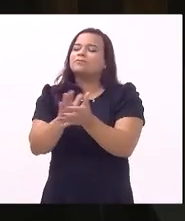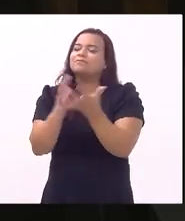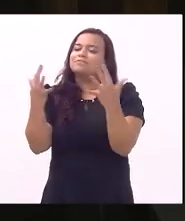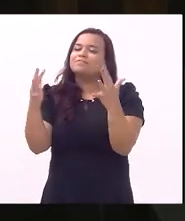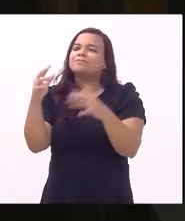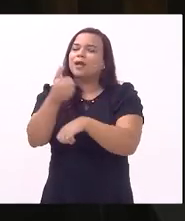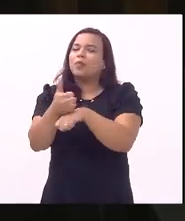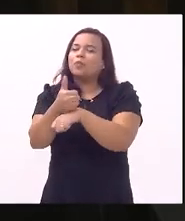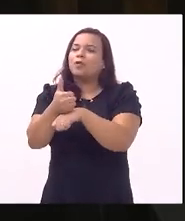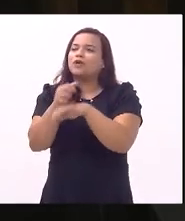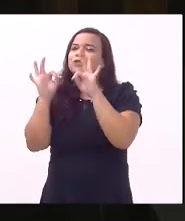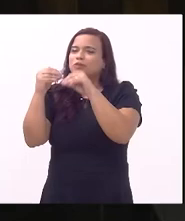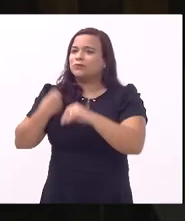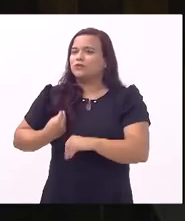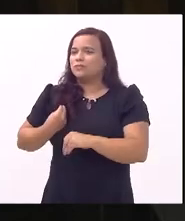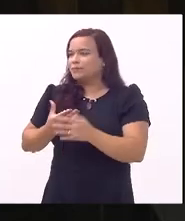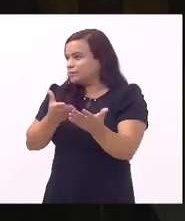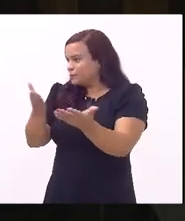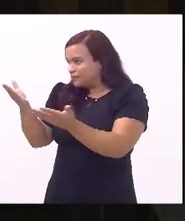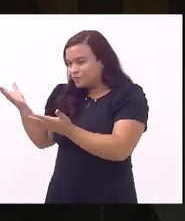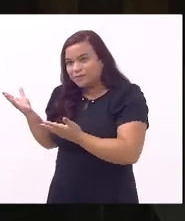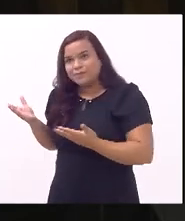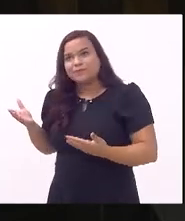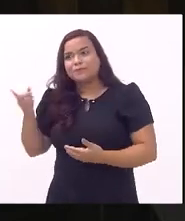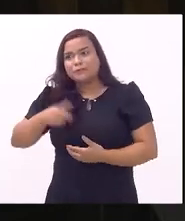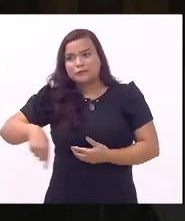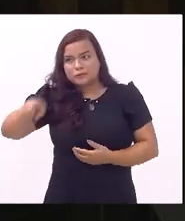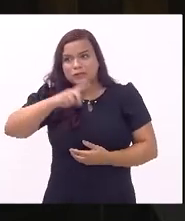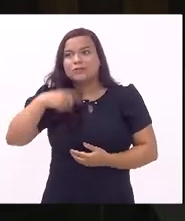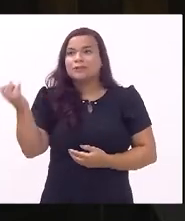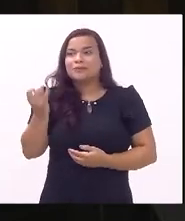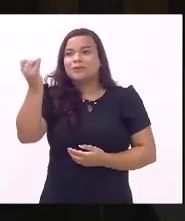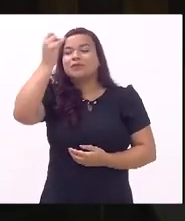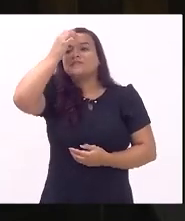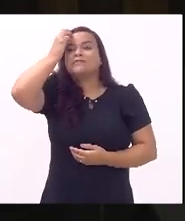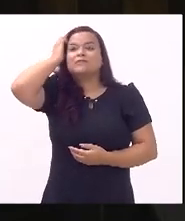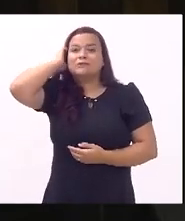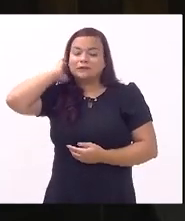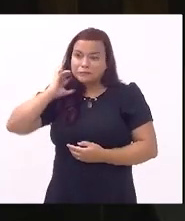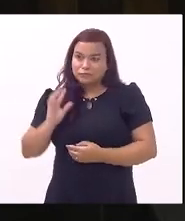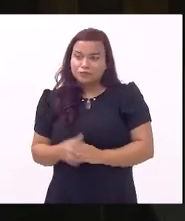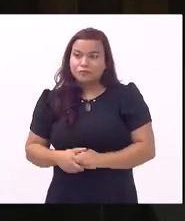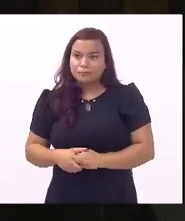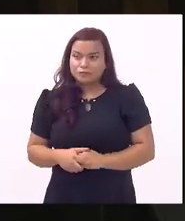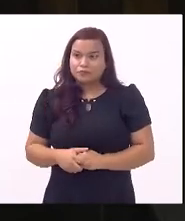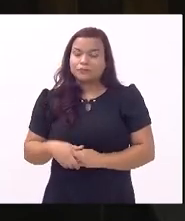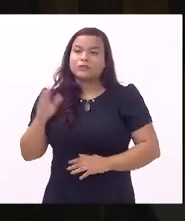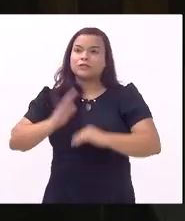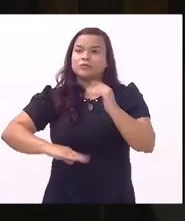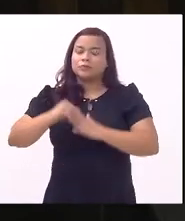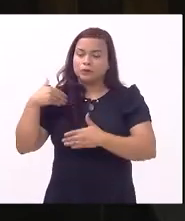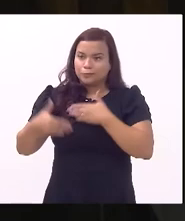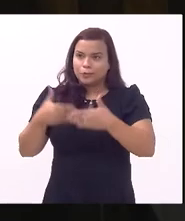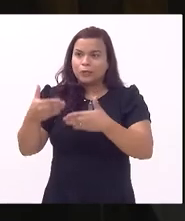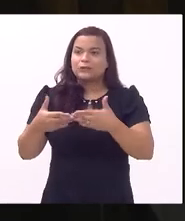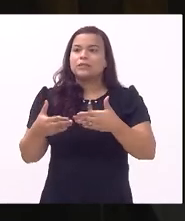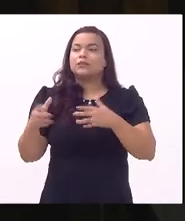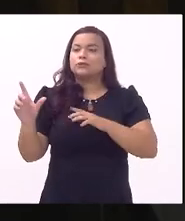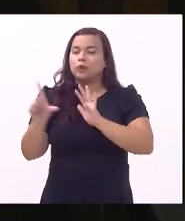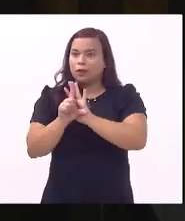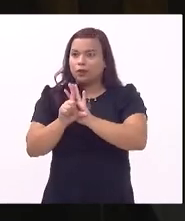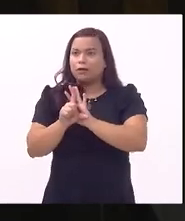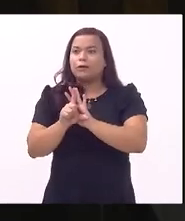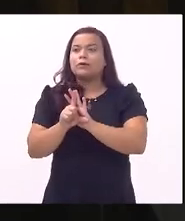profissionais que se encontram presente aqui vocês são muito importantes dentro da prática do processo legislativo